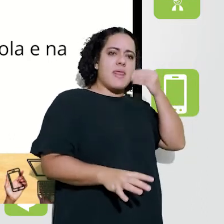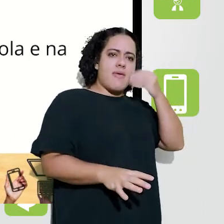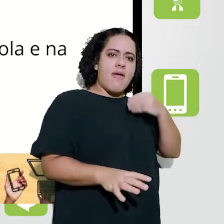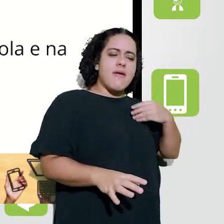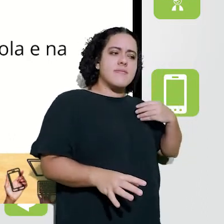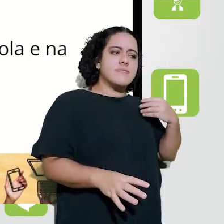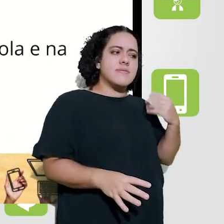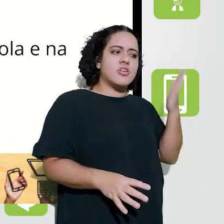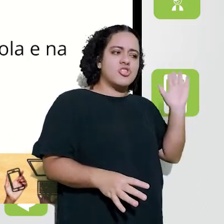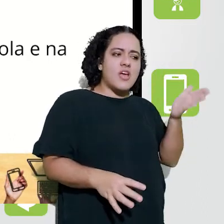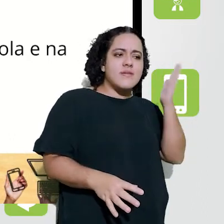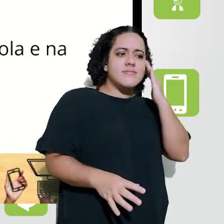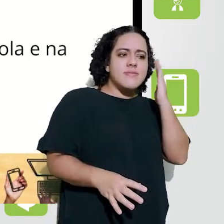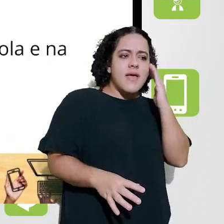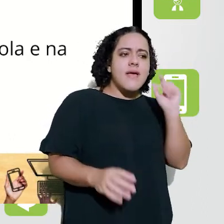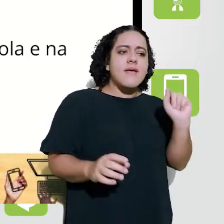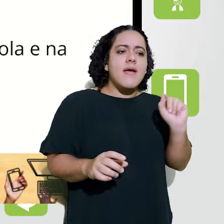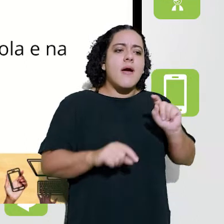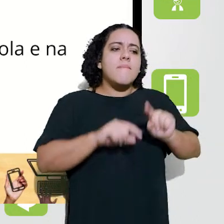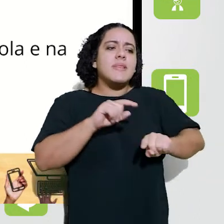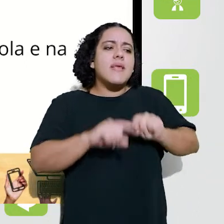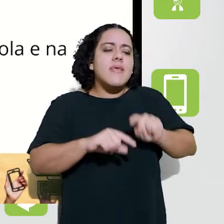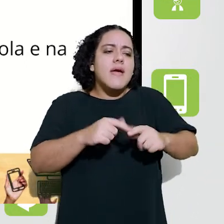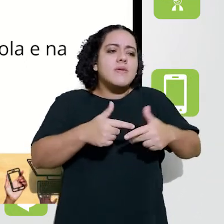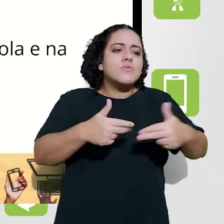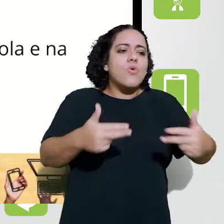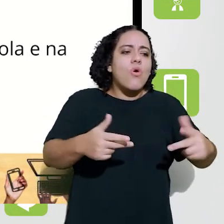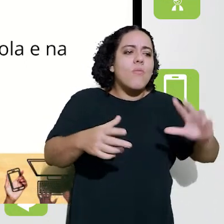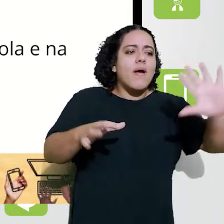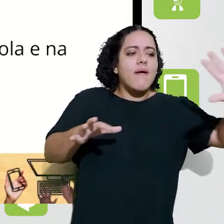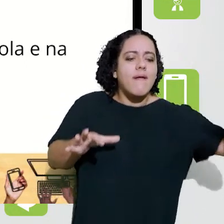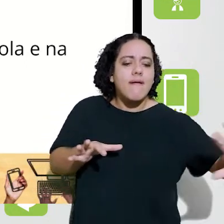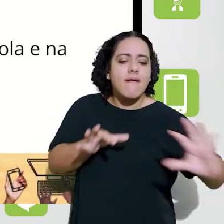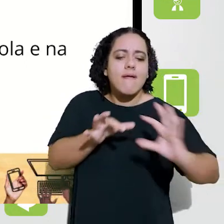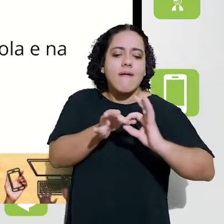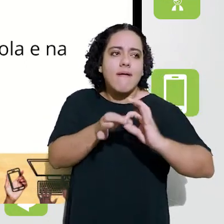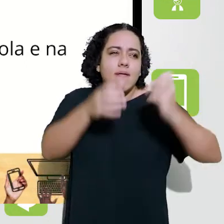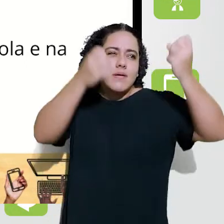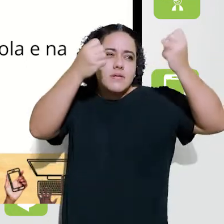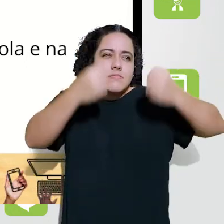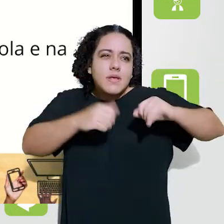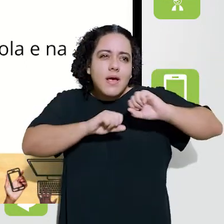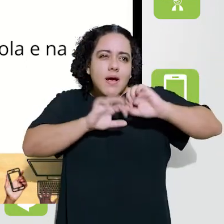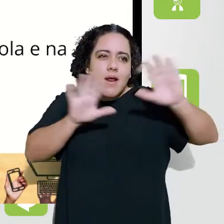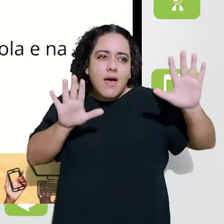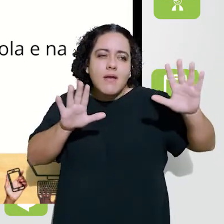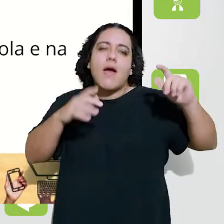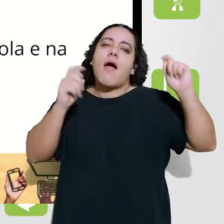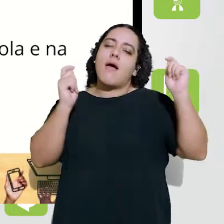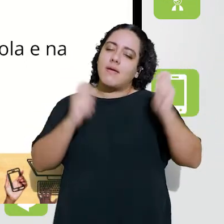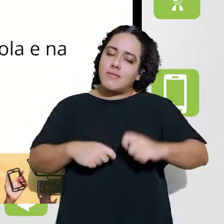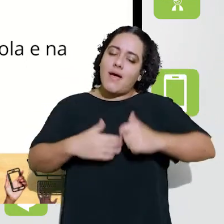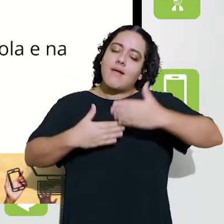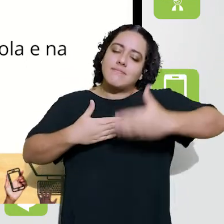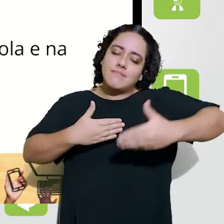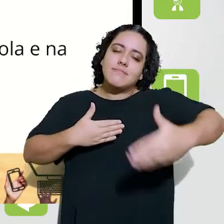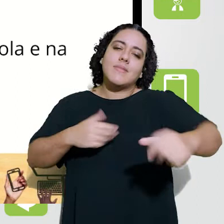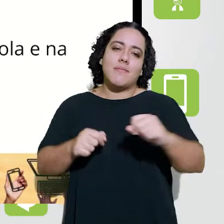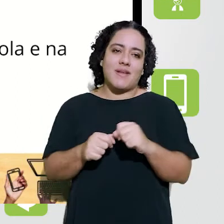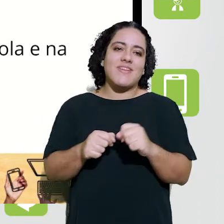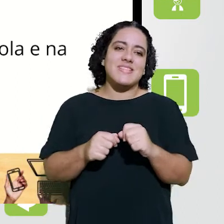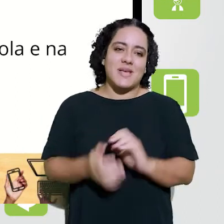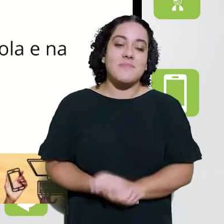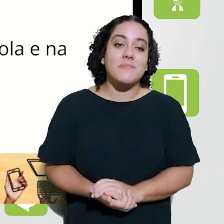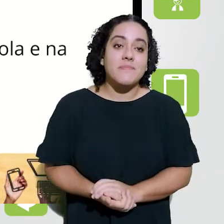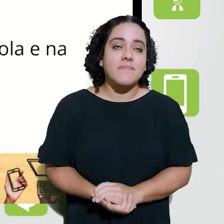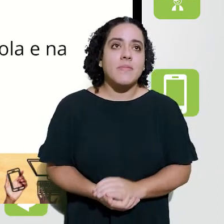isso, partindo daquilo que a gente já conhece, daquilo que a gente já sabe, essas coisas se materializam e essas coisas acontecem sim, né?